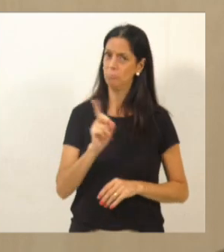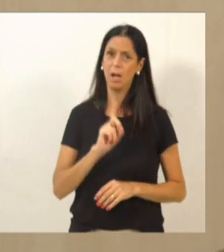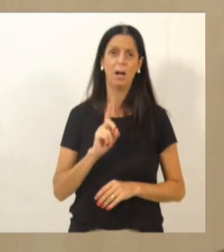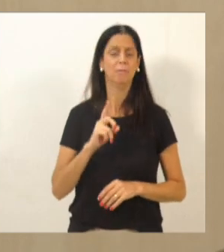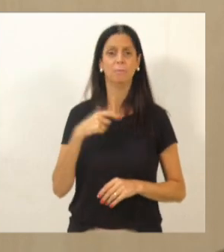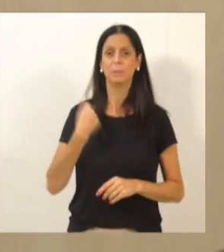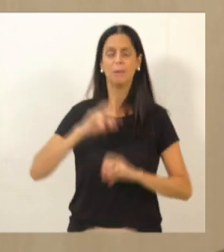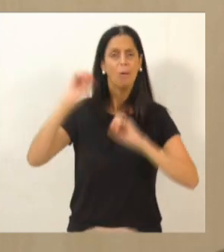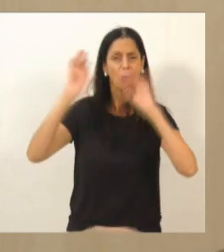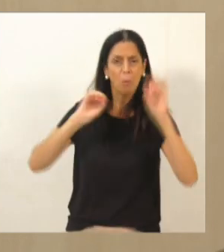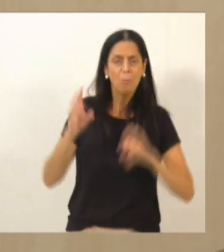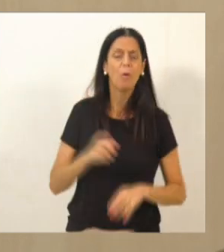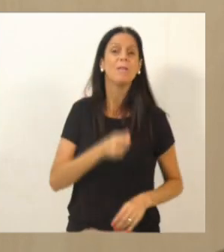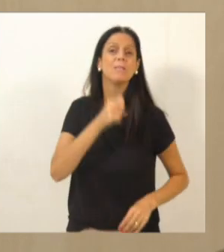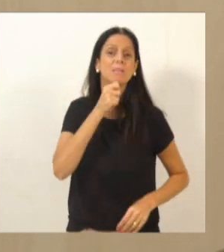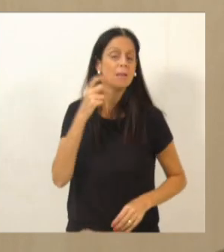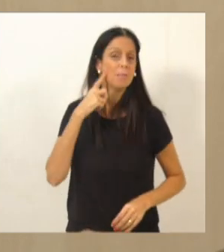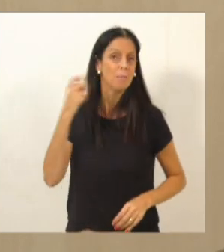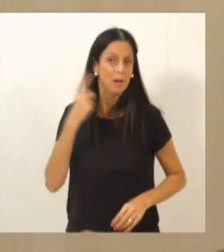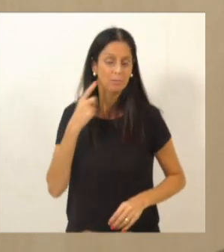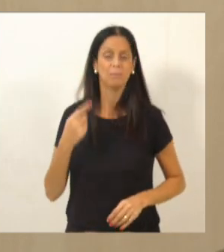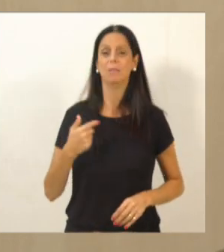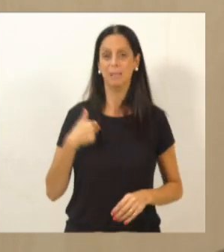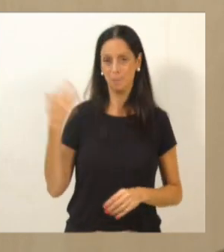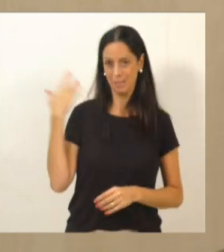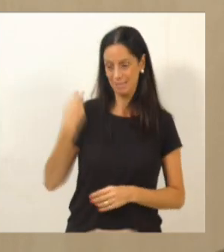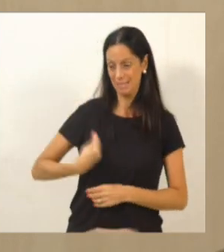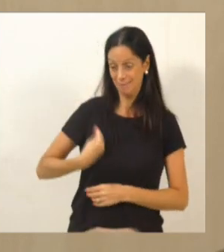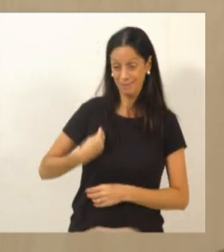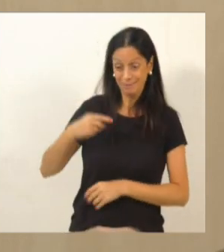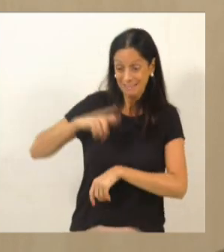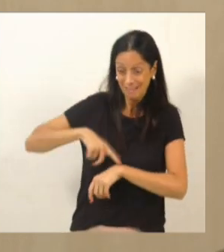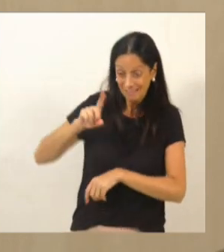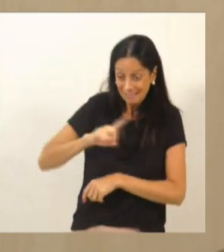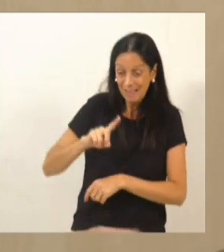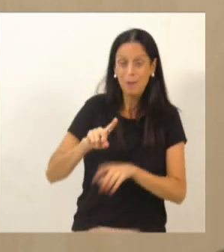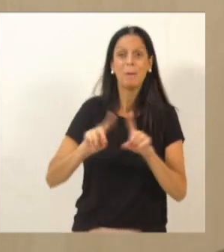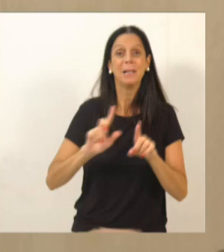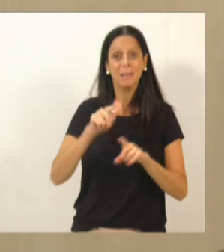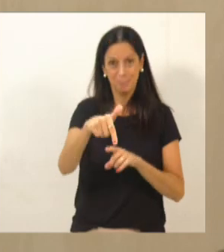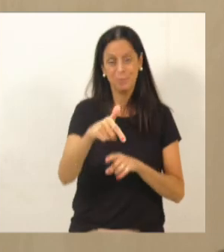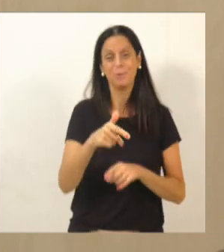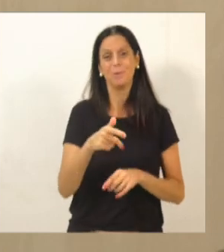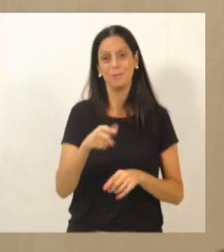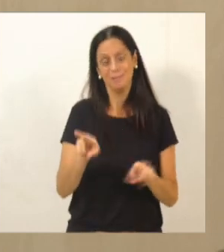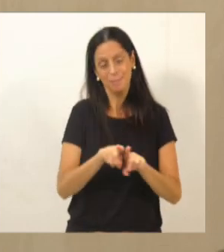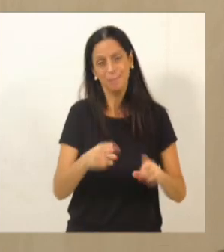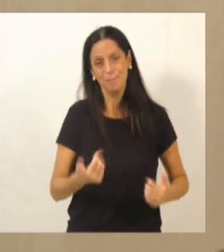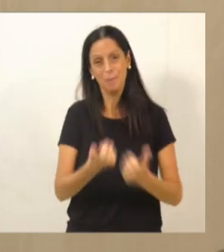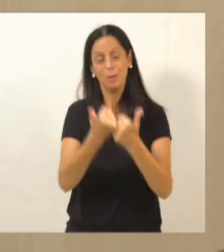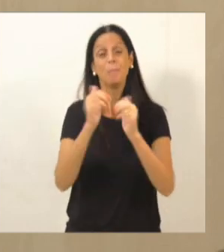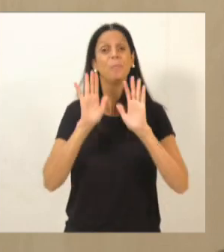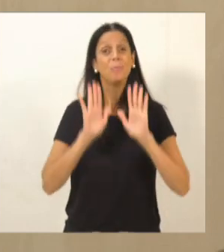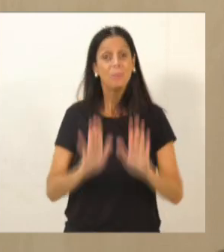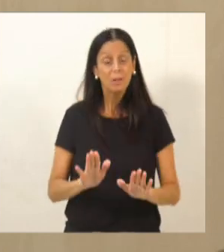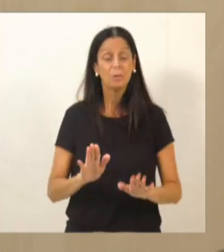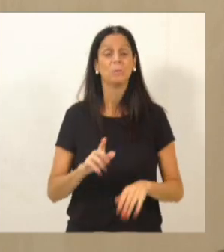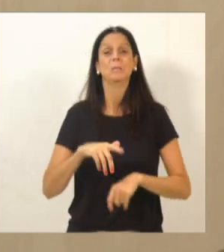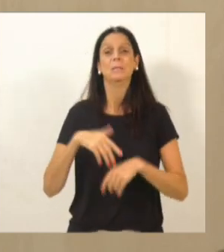agregando também essa fala ali, que eu coloquei também nos bairros, eu acho que a gente precisa,